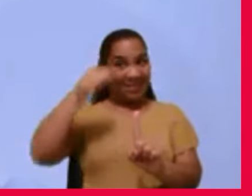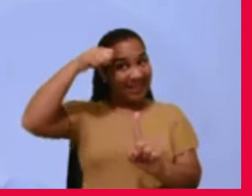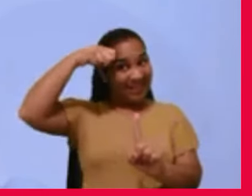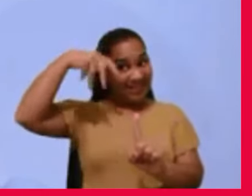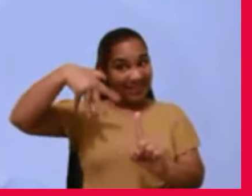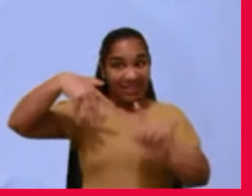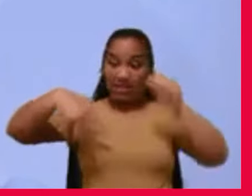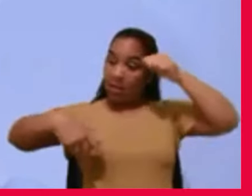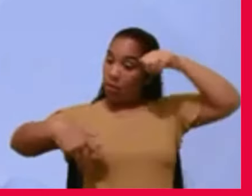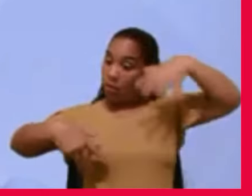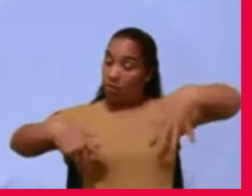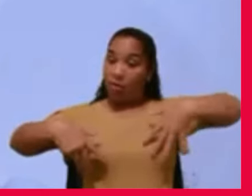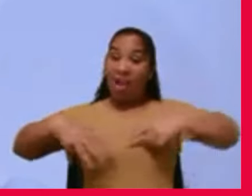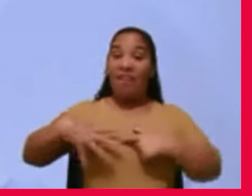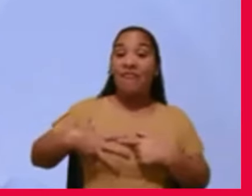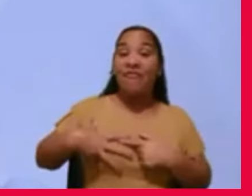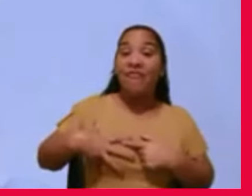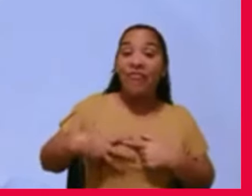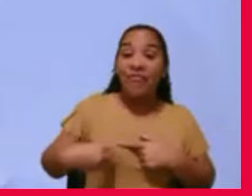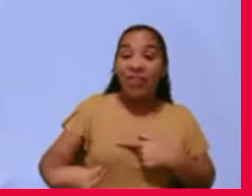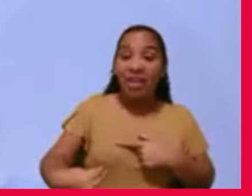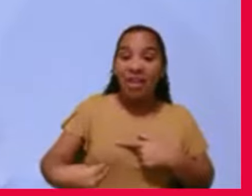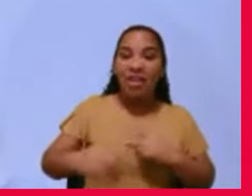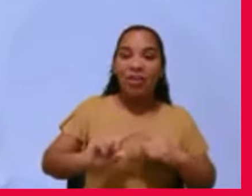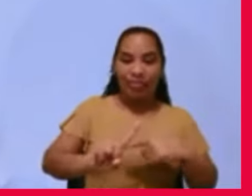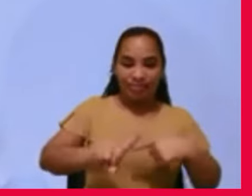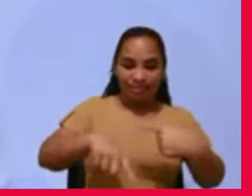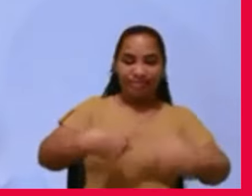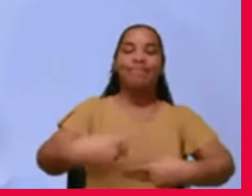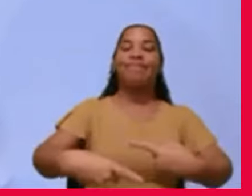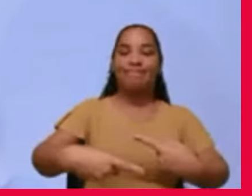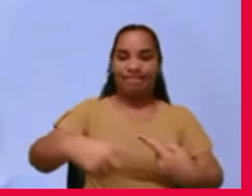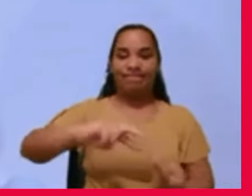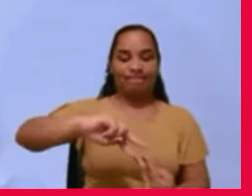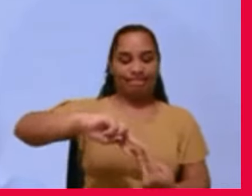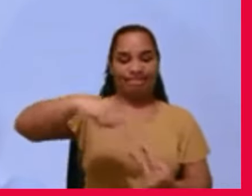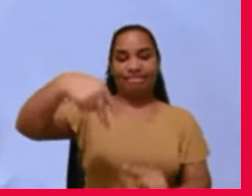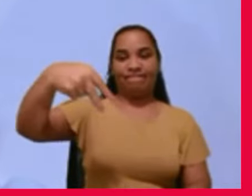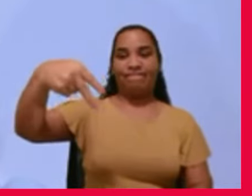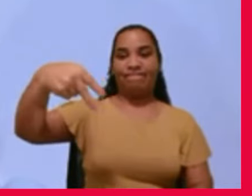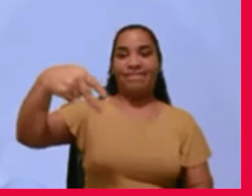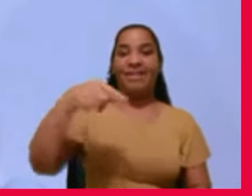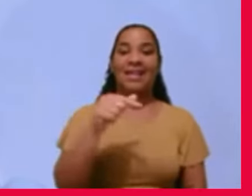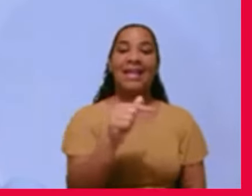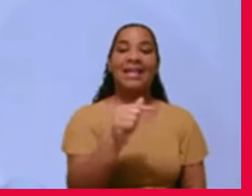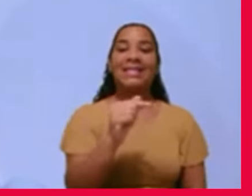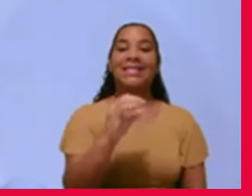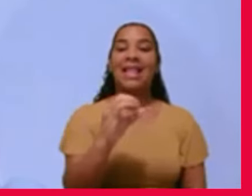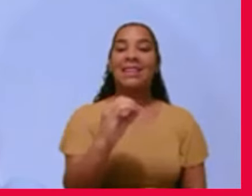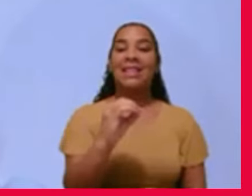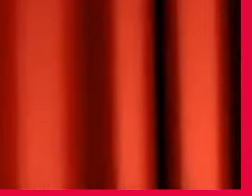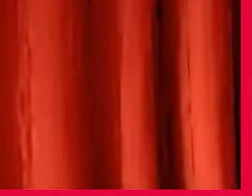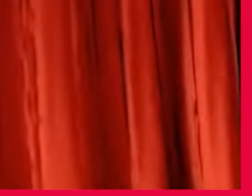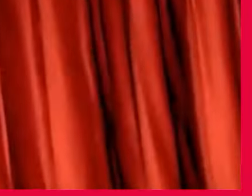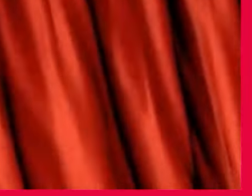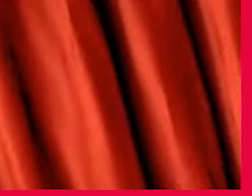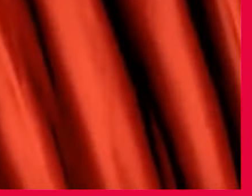70% de possibilidade de ser esquizofrênico também.